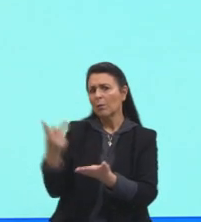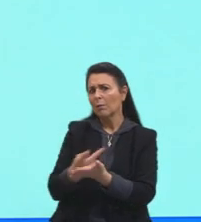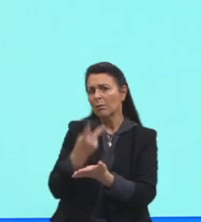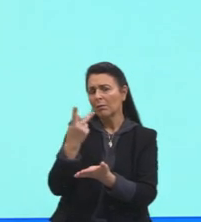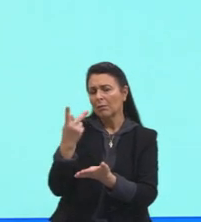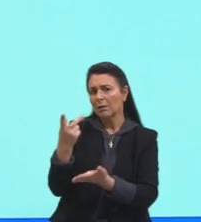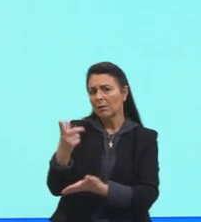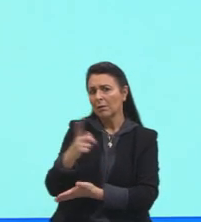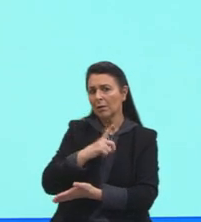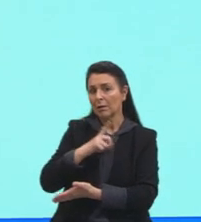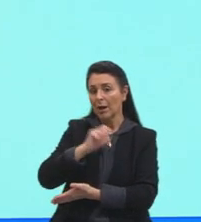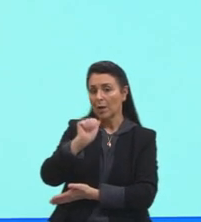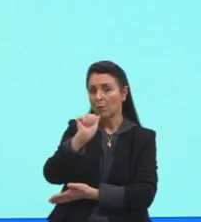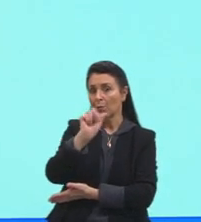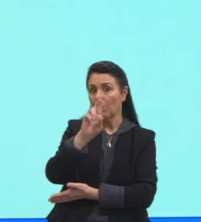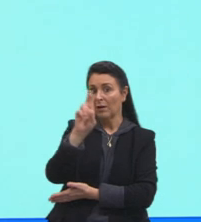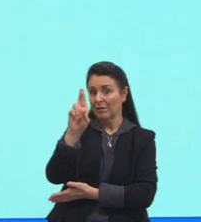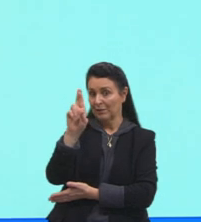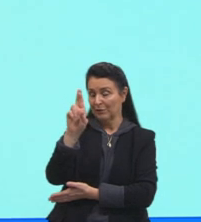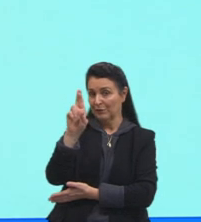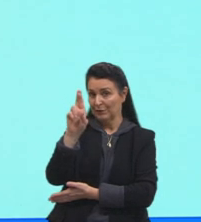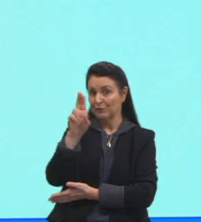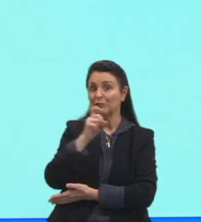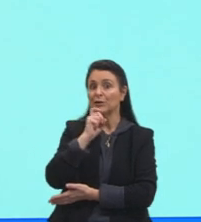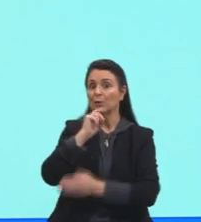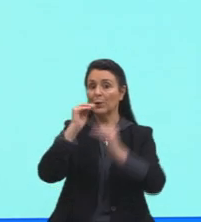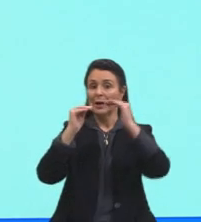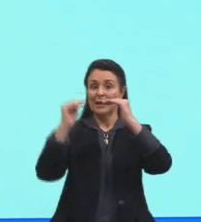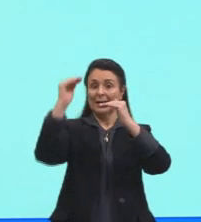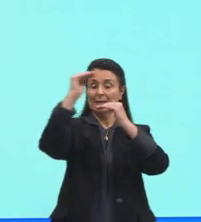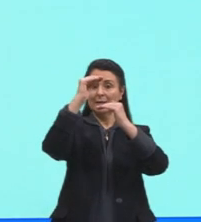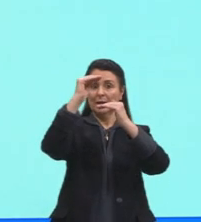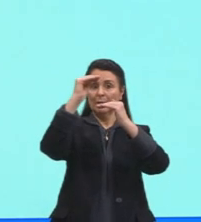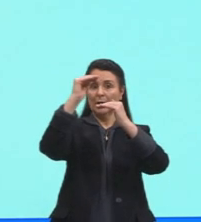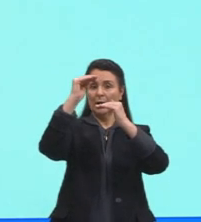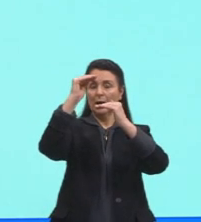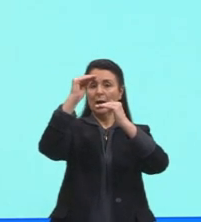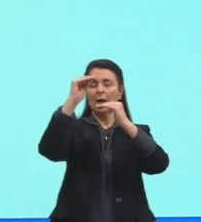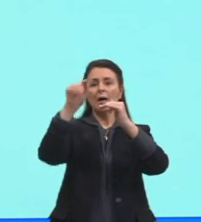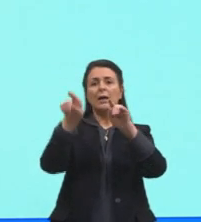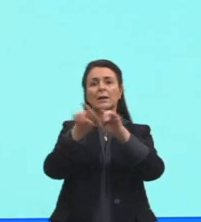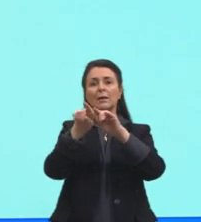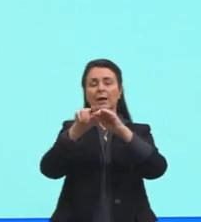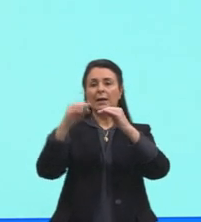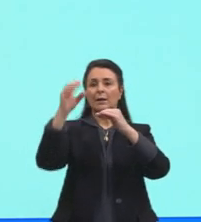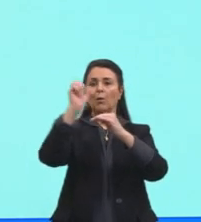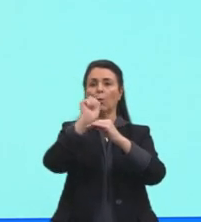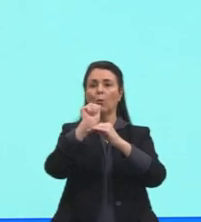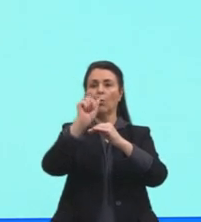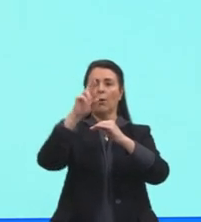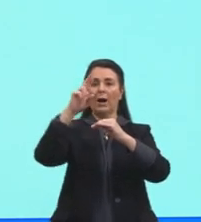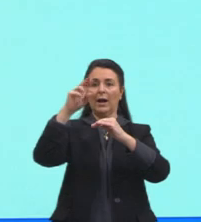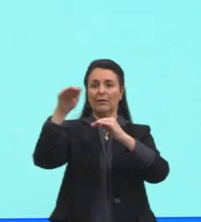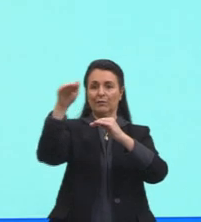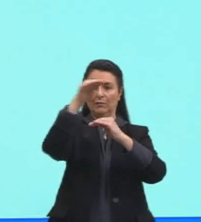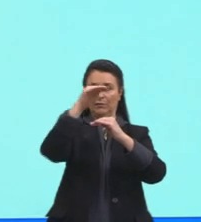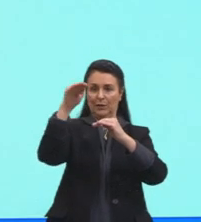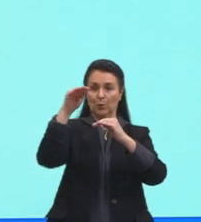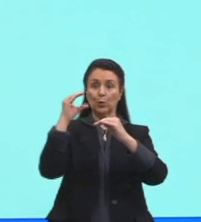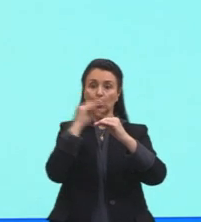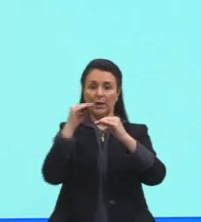um ar frio em cima desse ar quente e um ar mais quente servindo de tampão, tu não tem essa essa